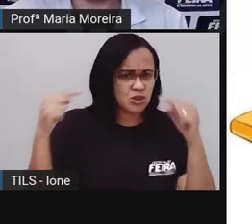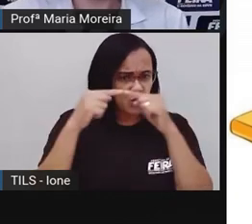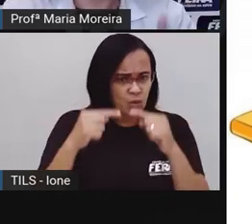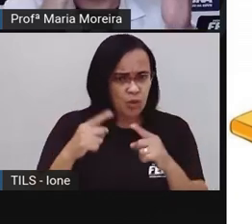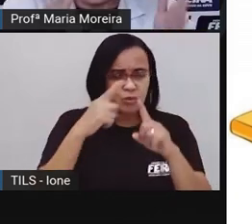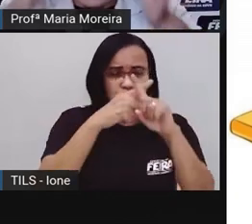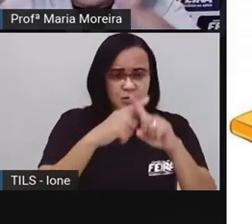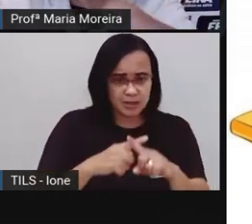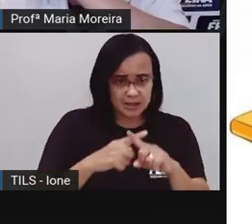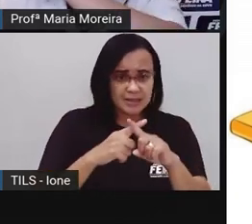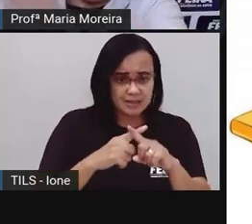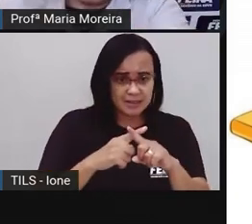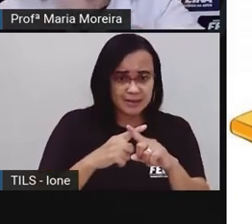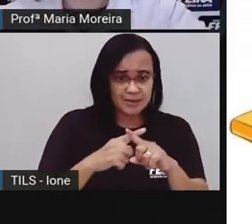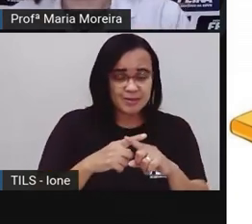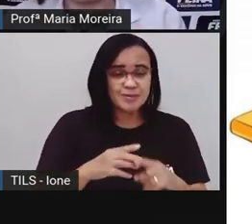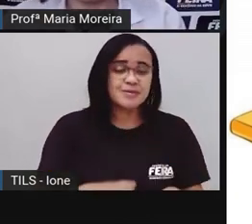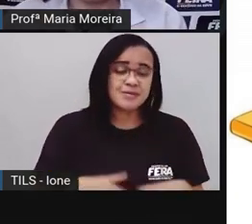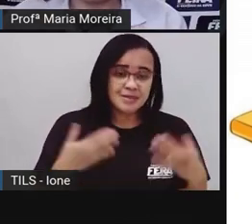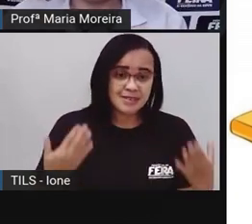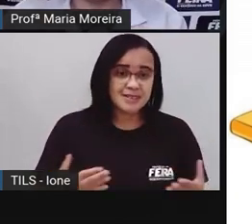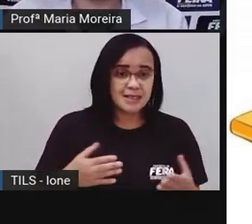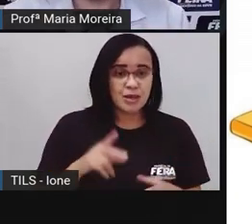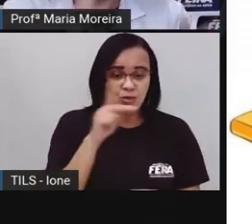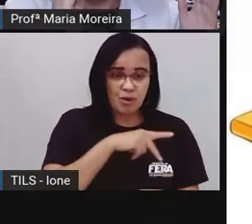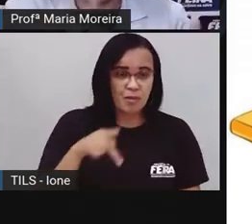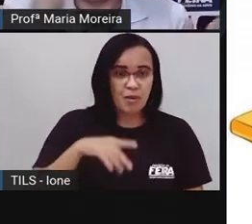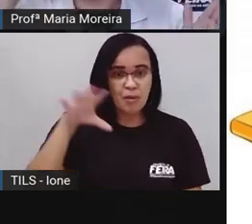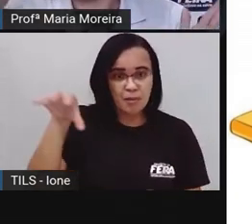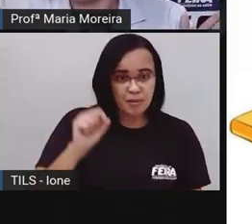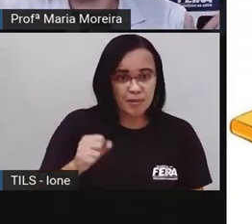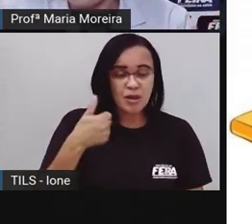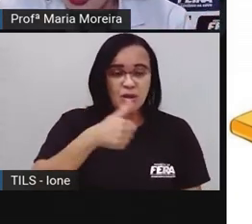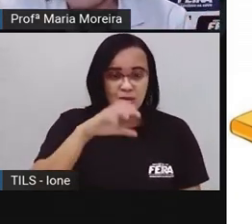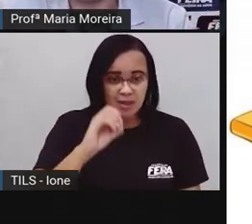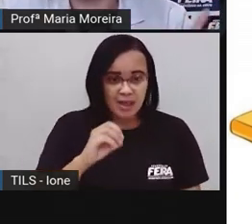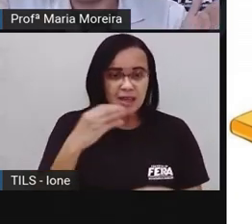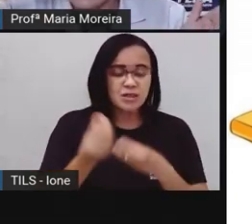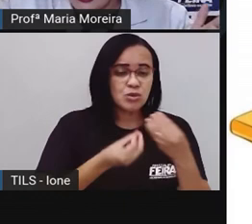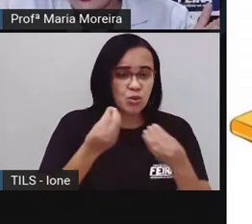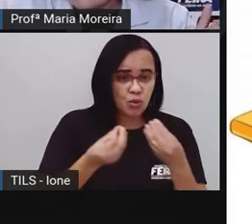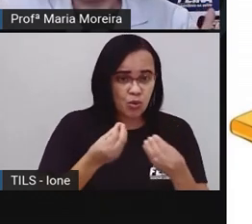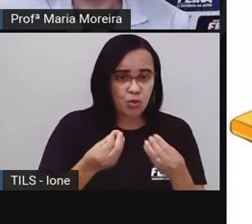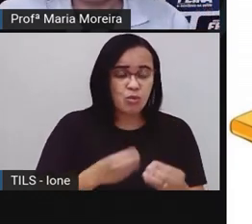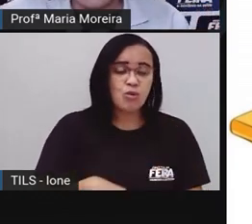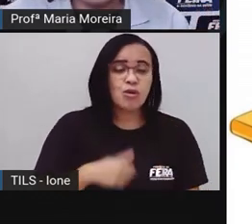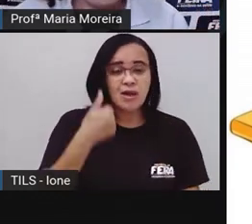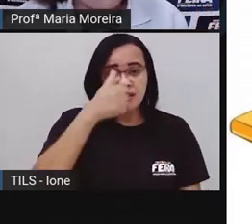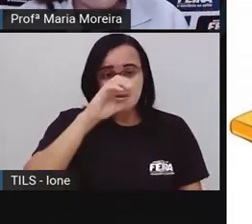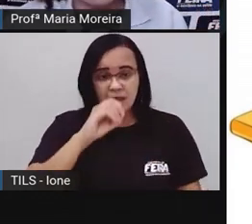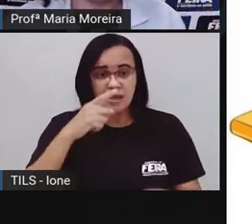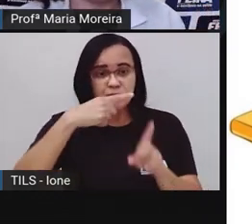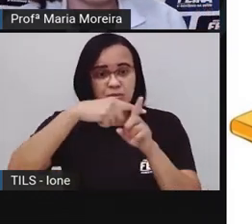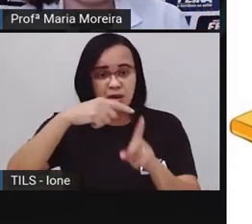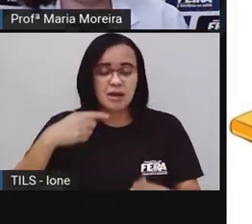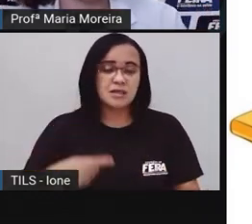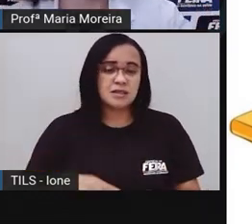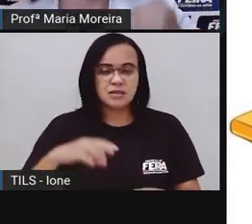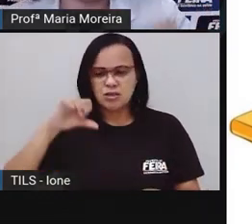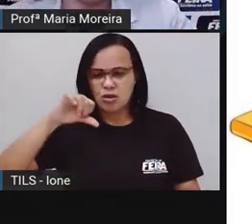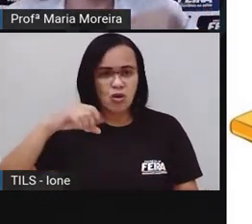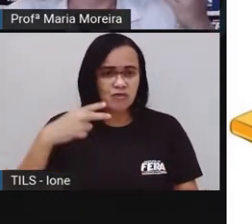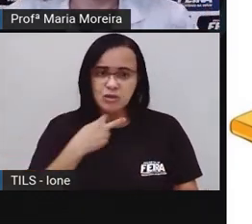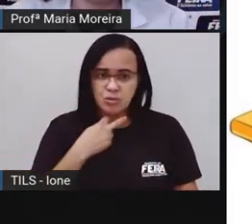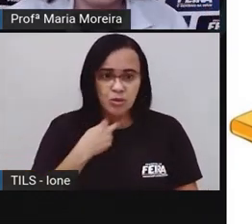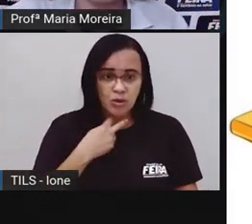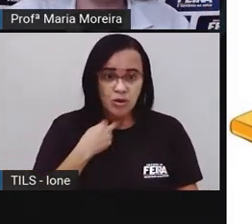fez? Ela pegou dez e repetiu quatro vezes. Eu não podia pegar dez mais nove. Tem que ser dez quatro vezes. Certo? Então,